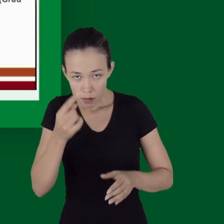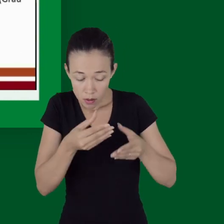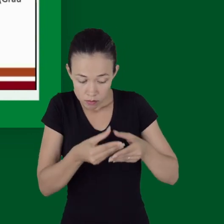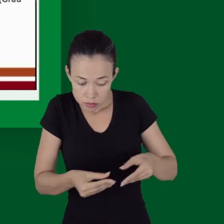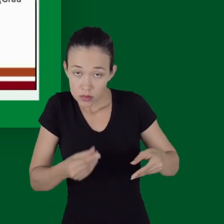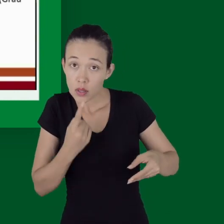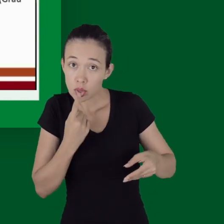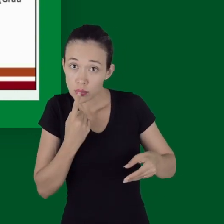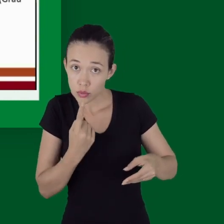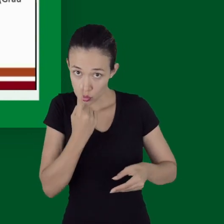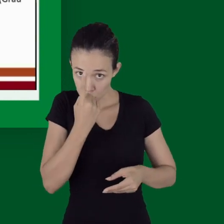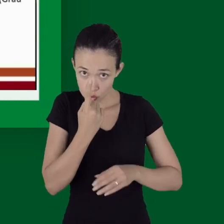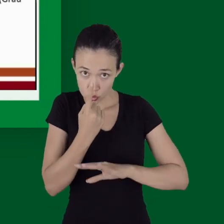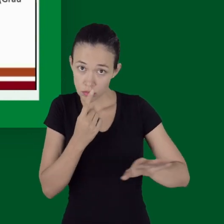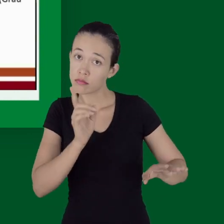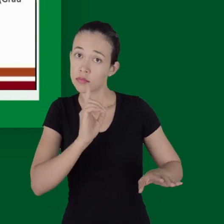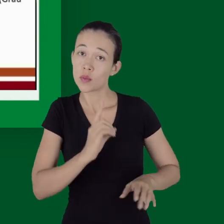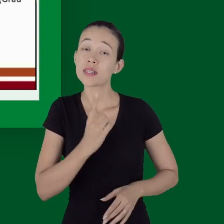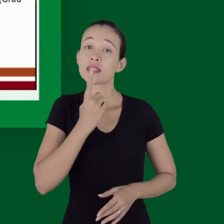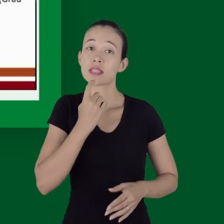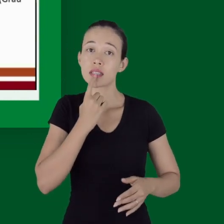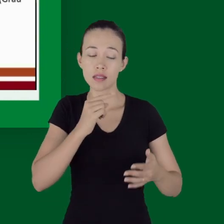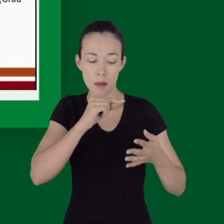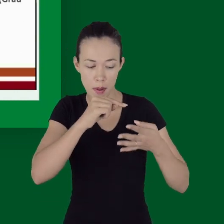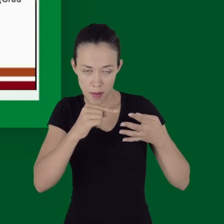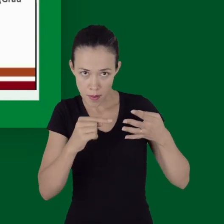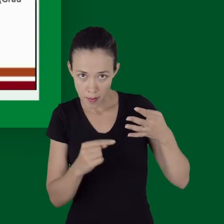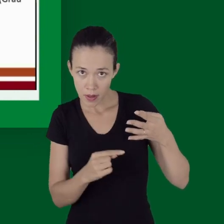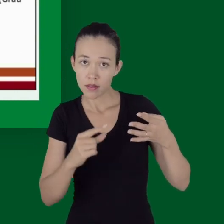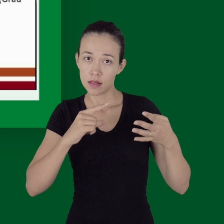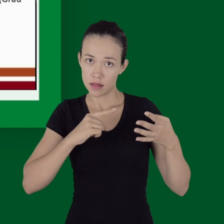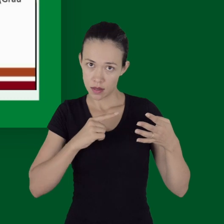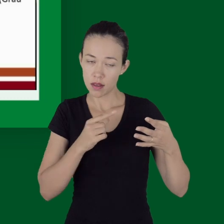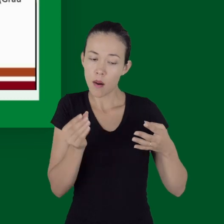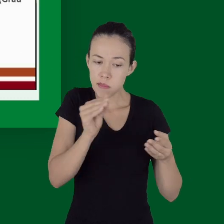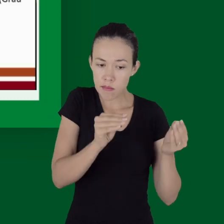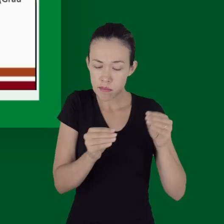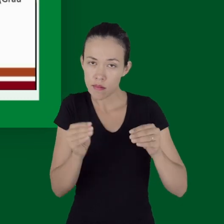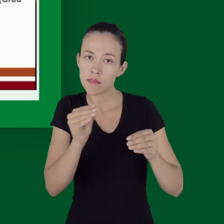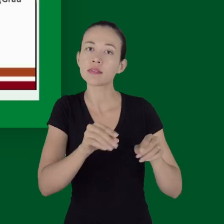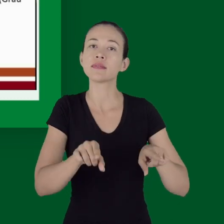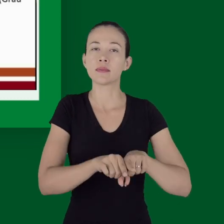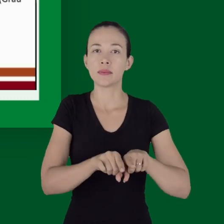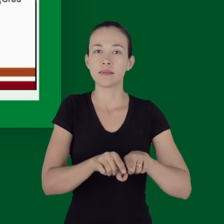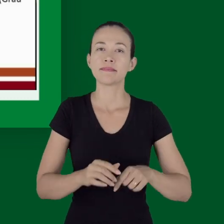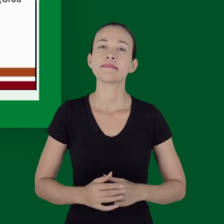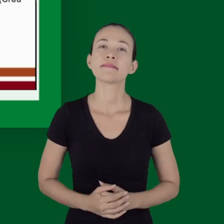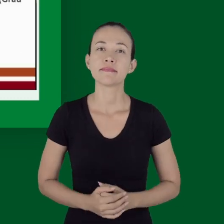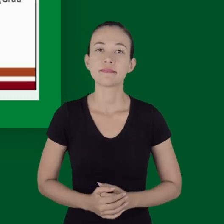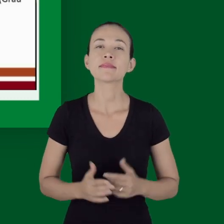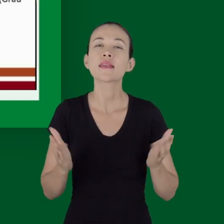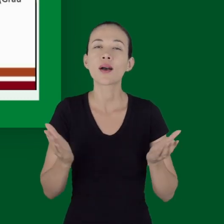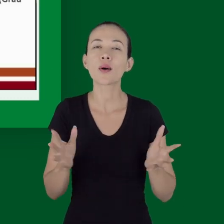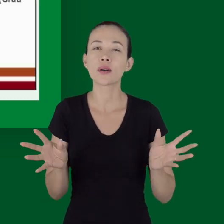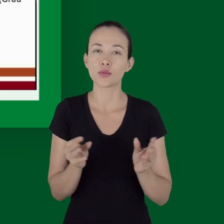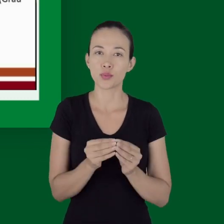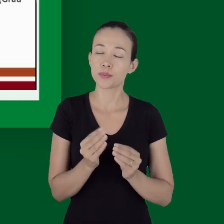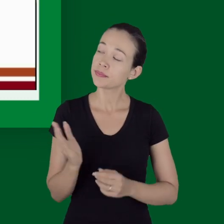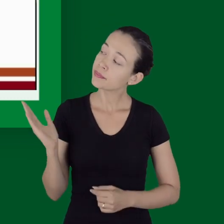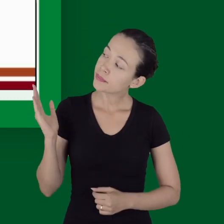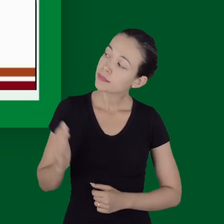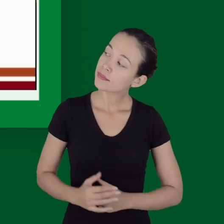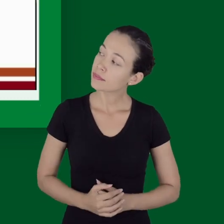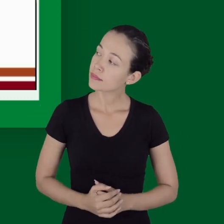existe essa necessidade de transfundir não somente o concentrado de massa mas também os outros componentes ali do sangue né